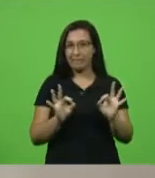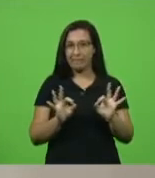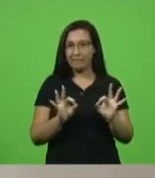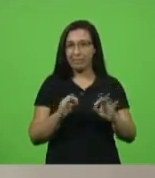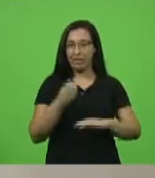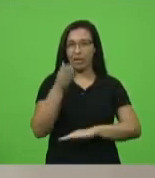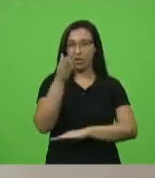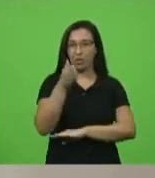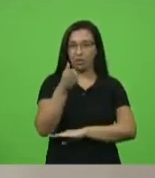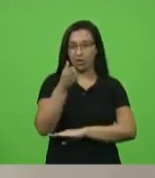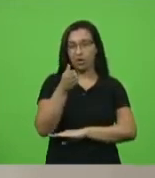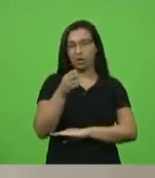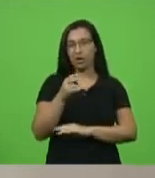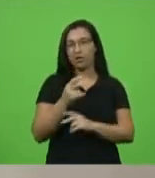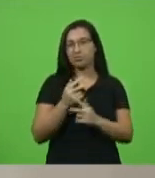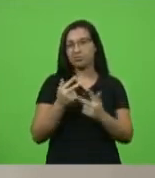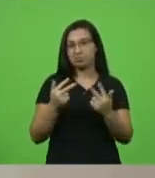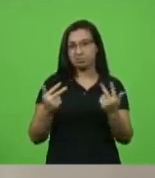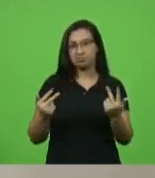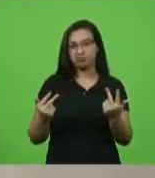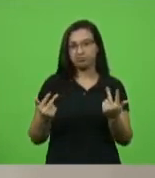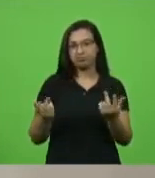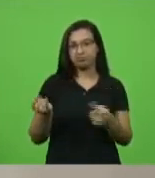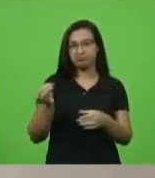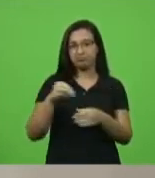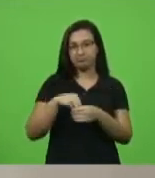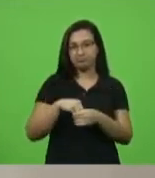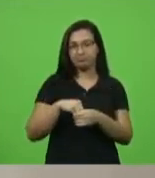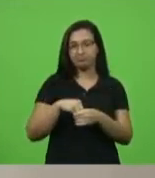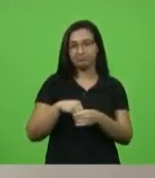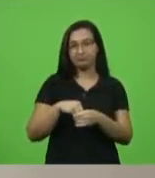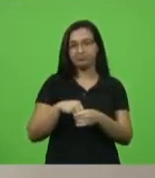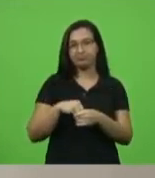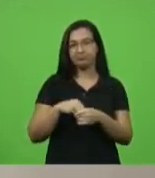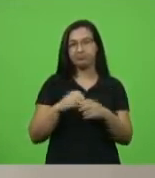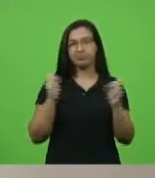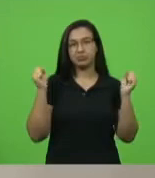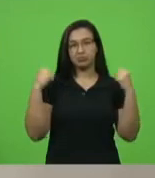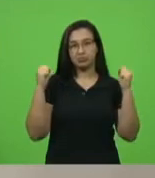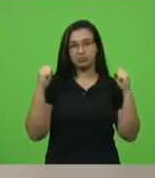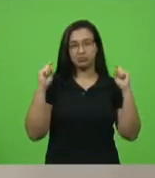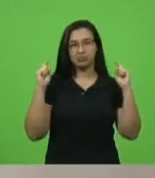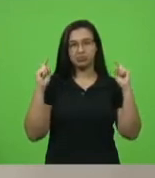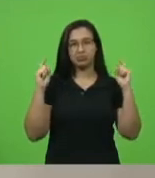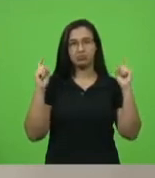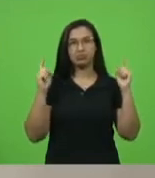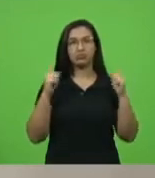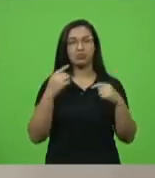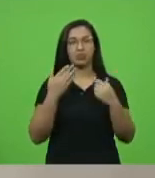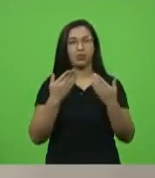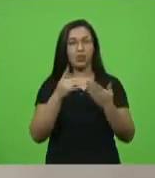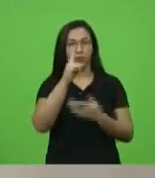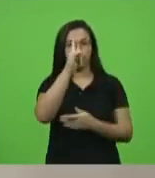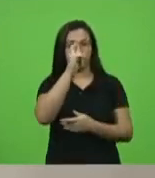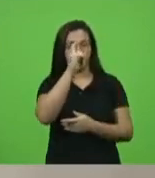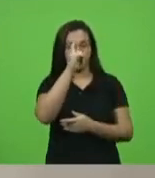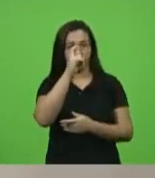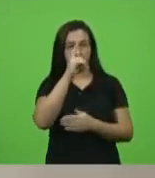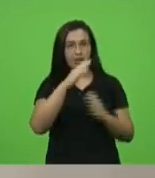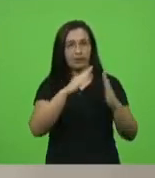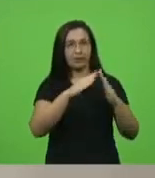pensões, albergues, clubes sociais, centros esportivos, academias, ginásios, hospitais, clínicas, empresas